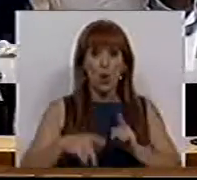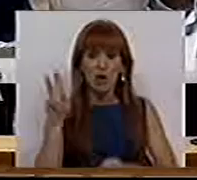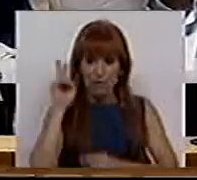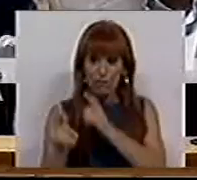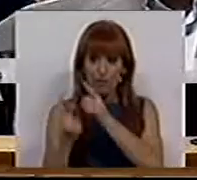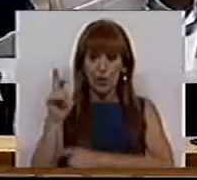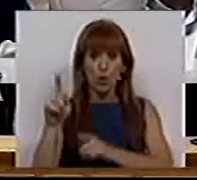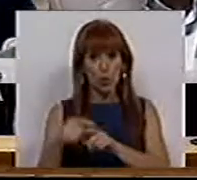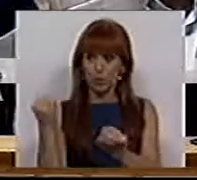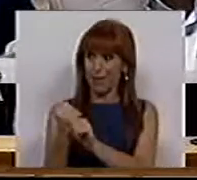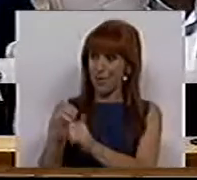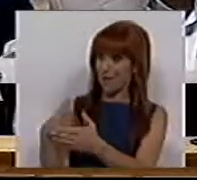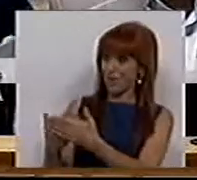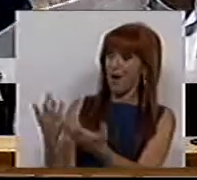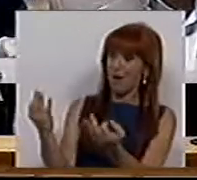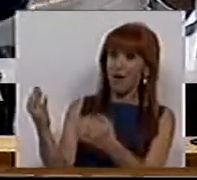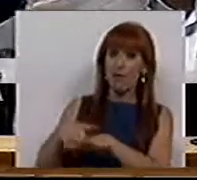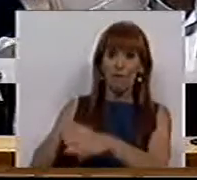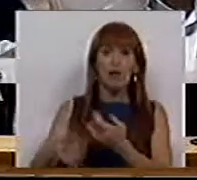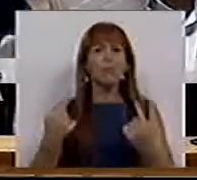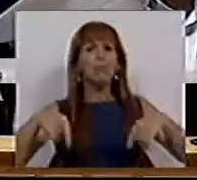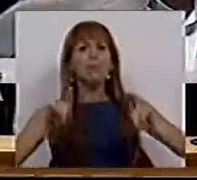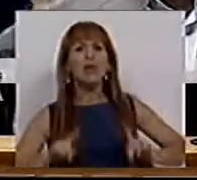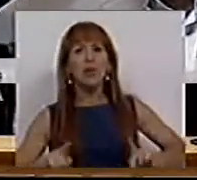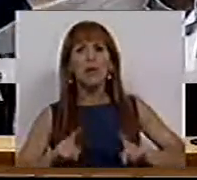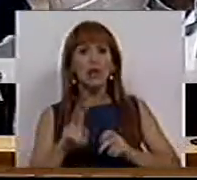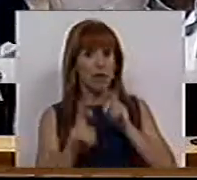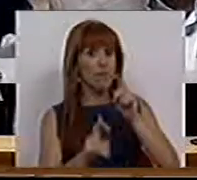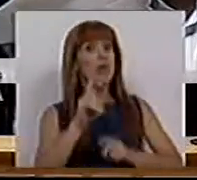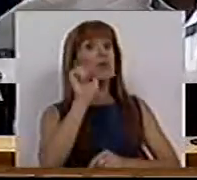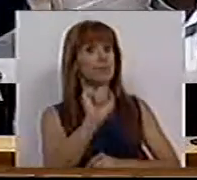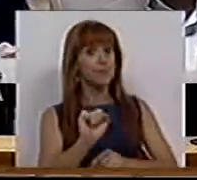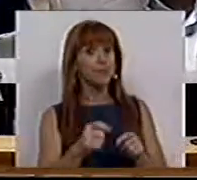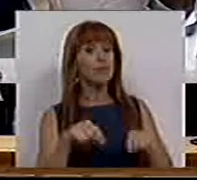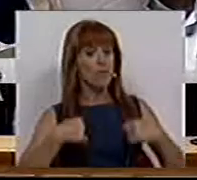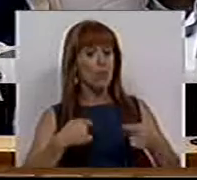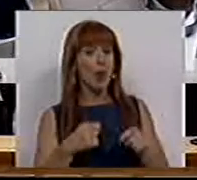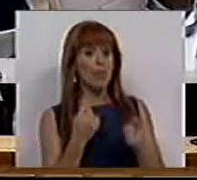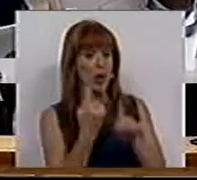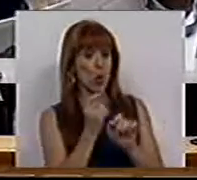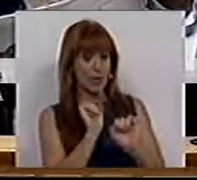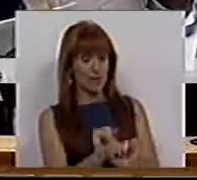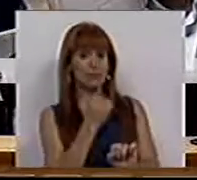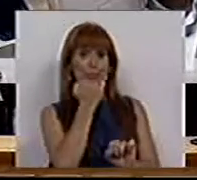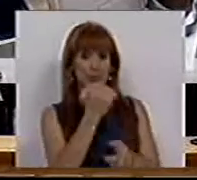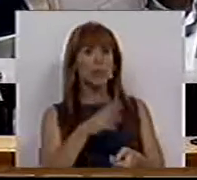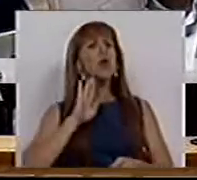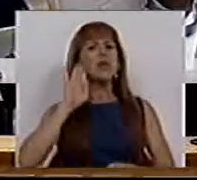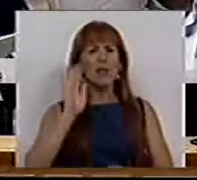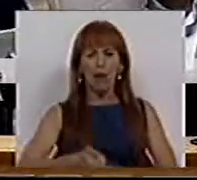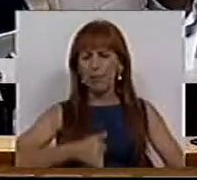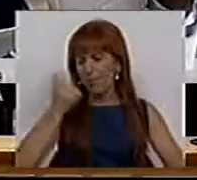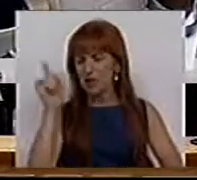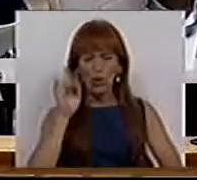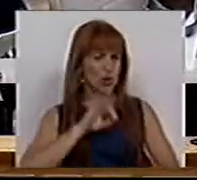valorização do trabalho efetuado, mas também à valorização do próprio produto. Sabemos bem,